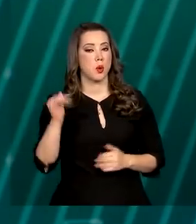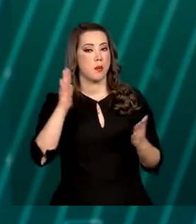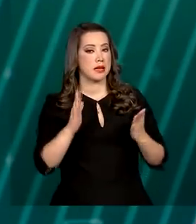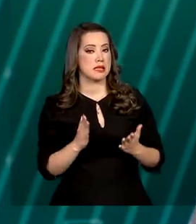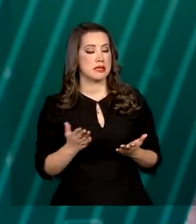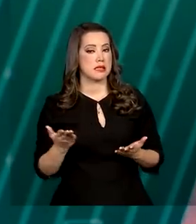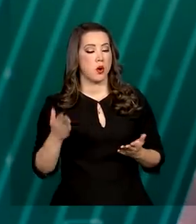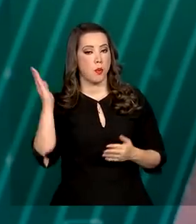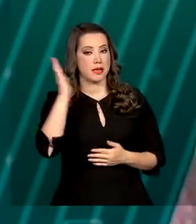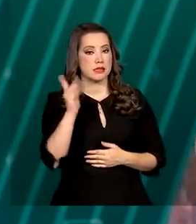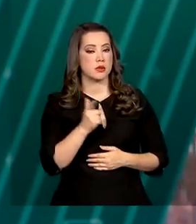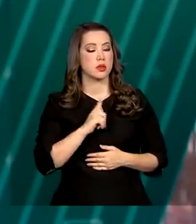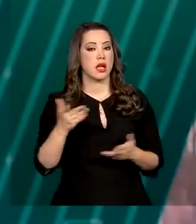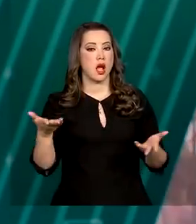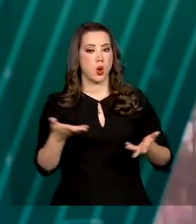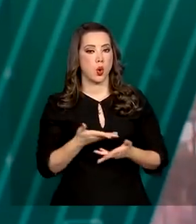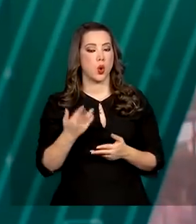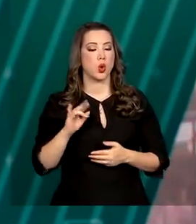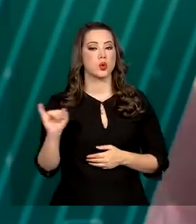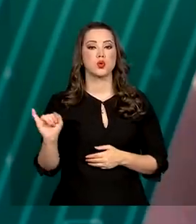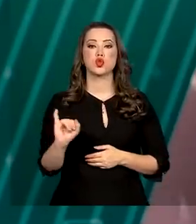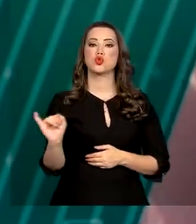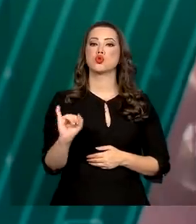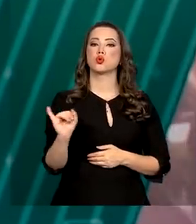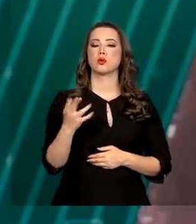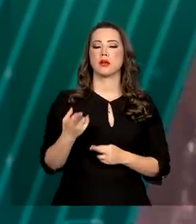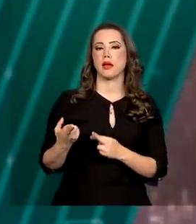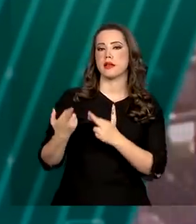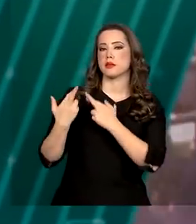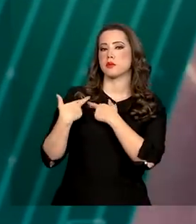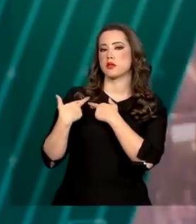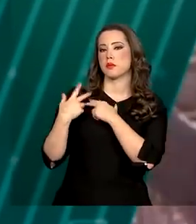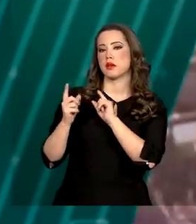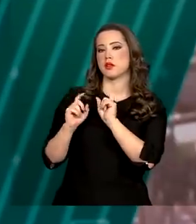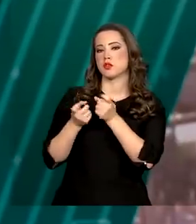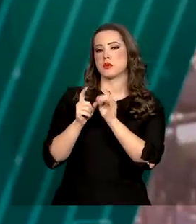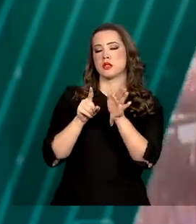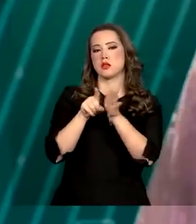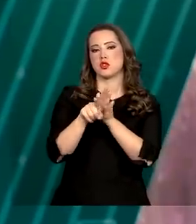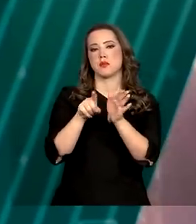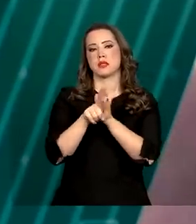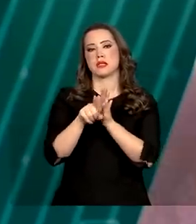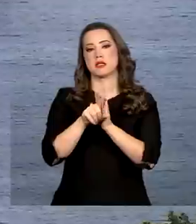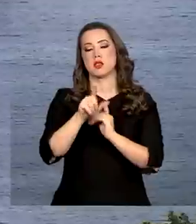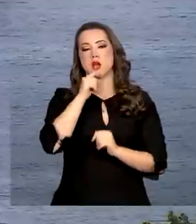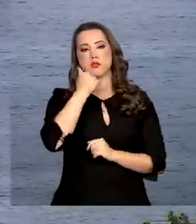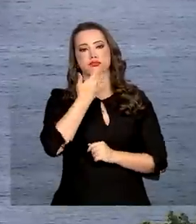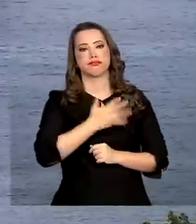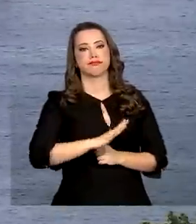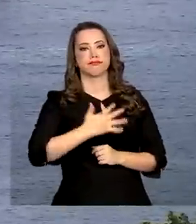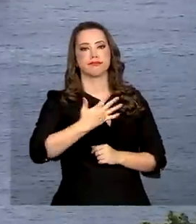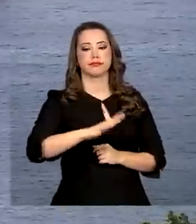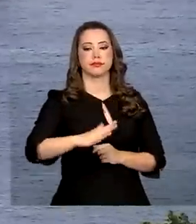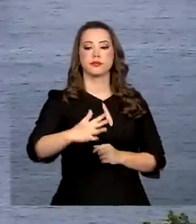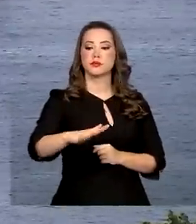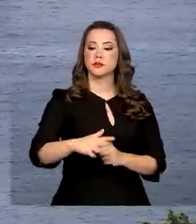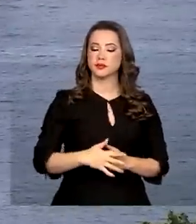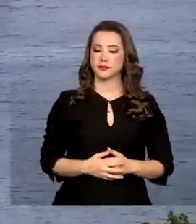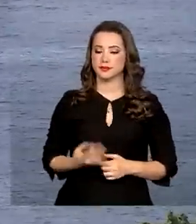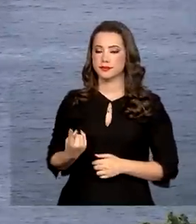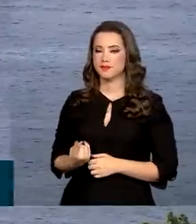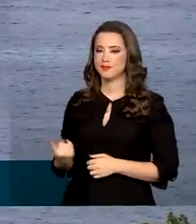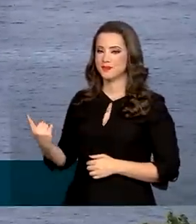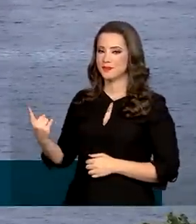agora um instituto responsável por atividades de apoio à gestão da pesquisa oceânica. Para se ter uma ideia,